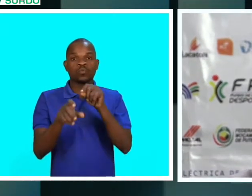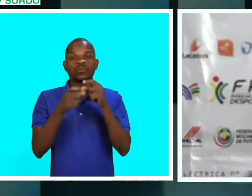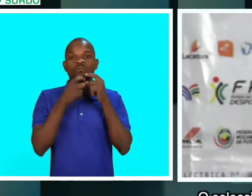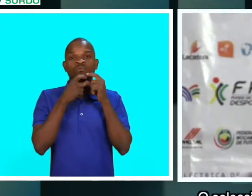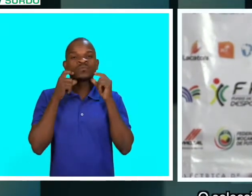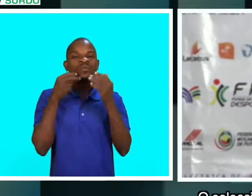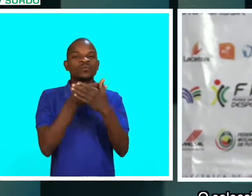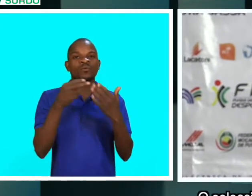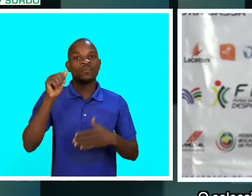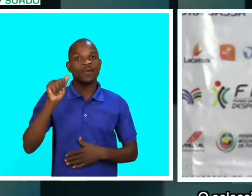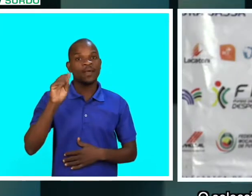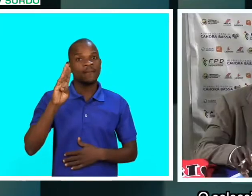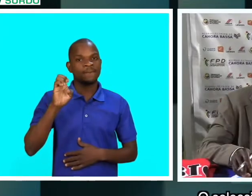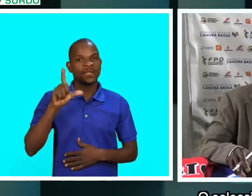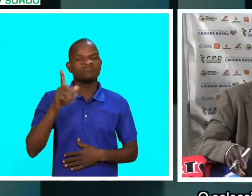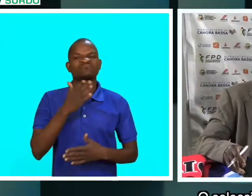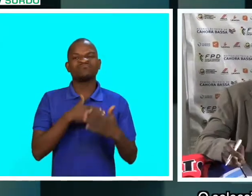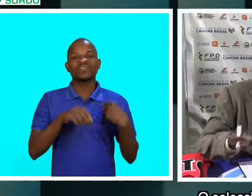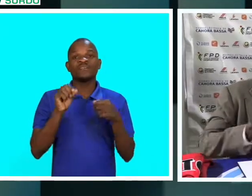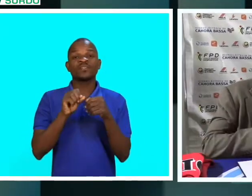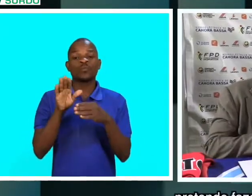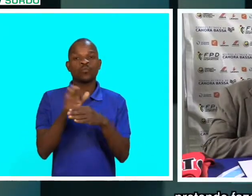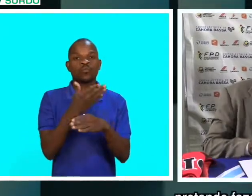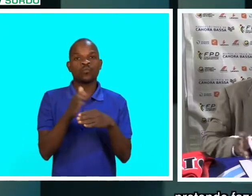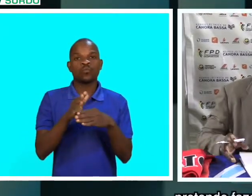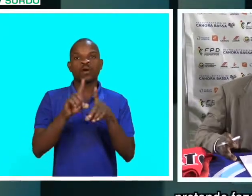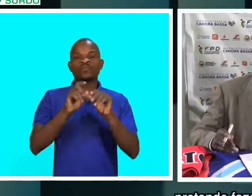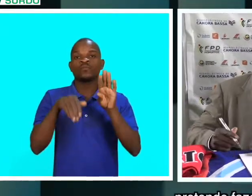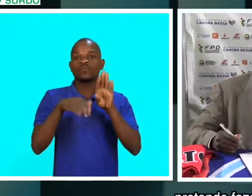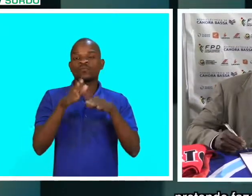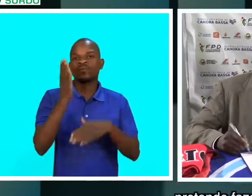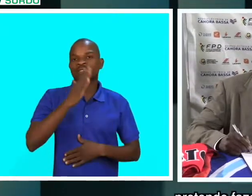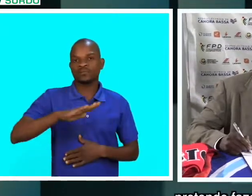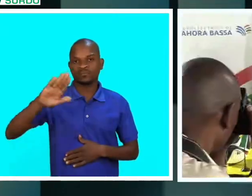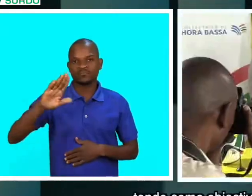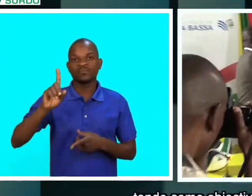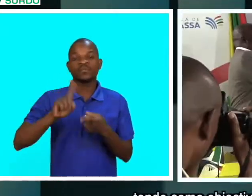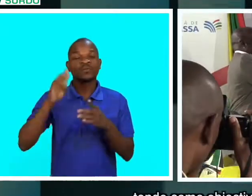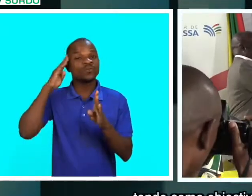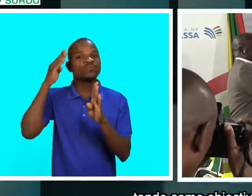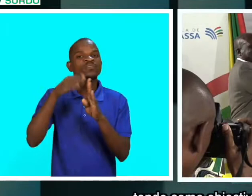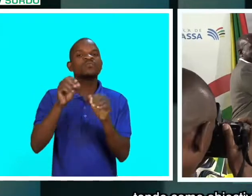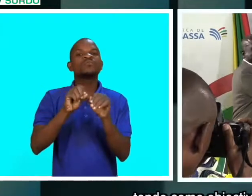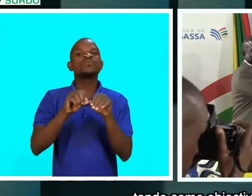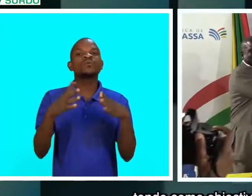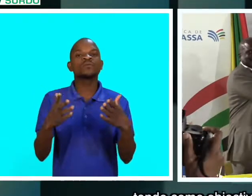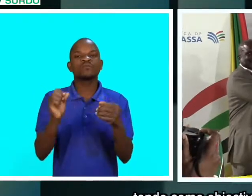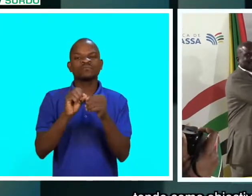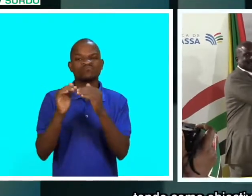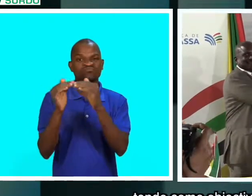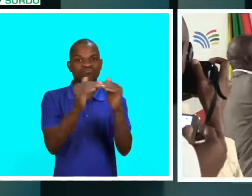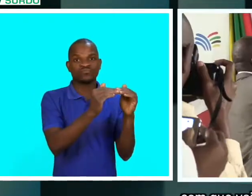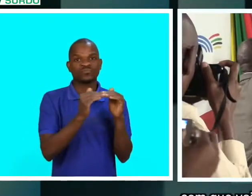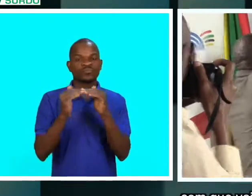O selecionador moçambicano Abel Xavier pretende fazer reformas no futebol nacional, tendo em vista criar um modelo